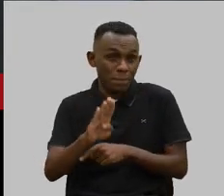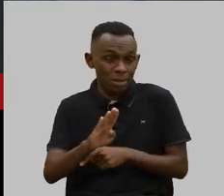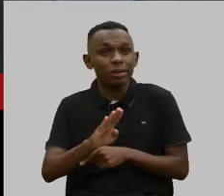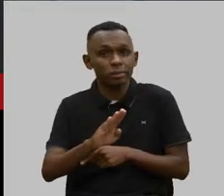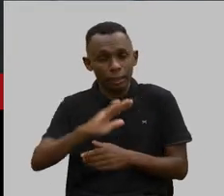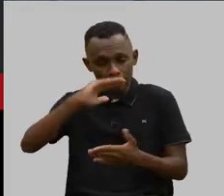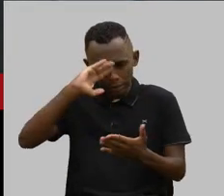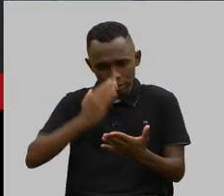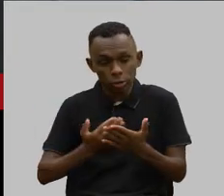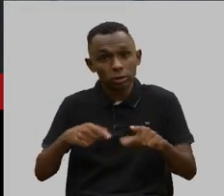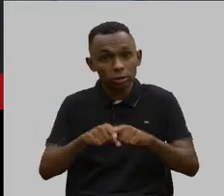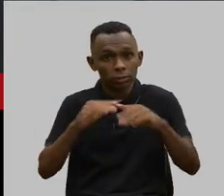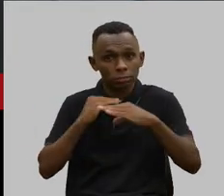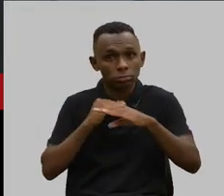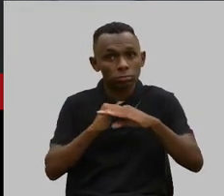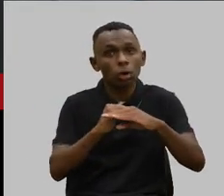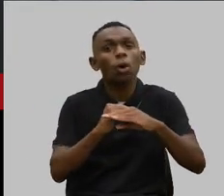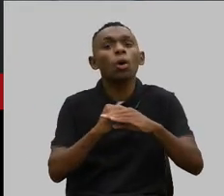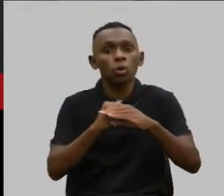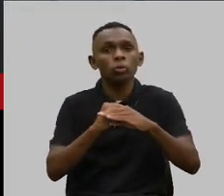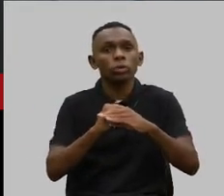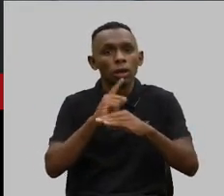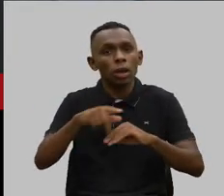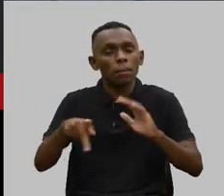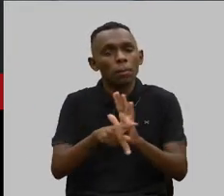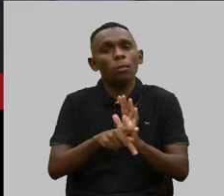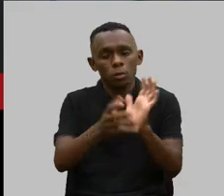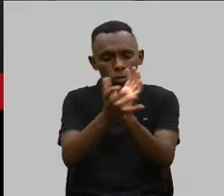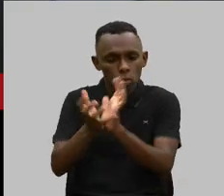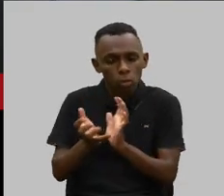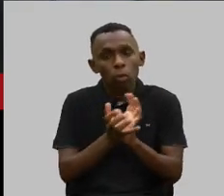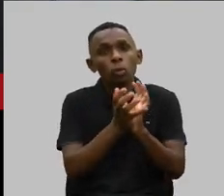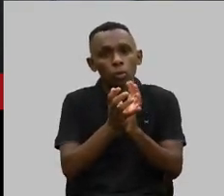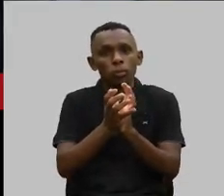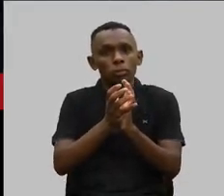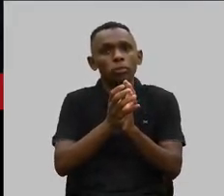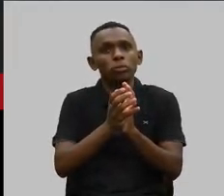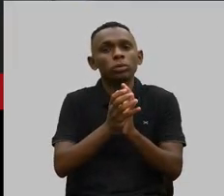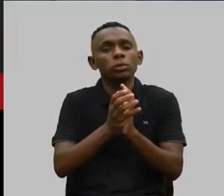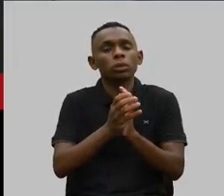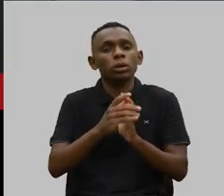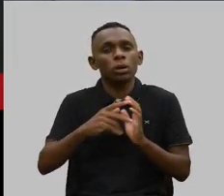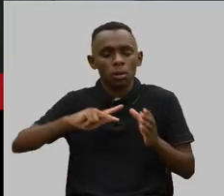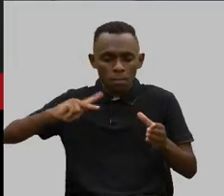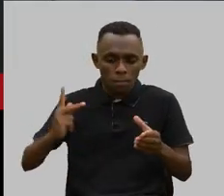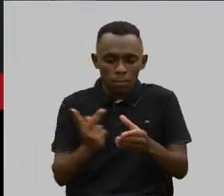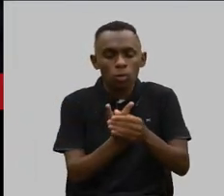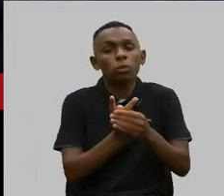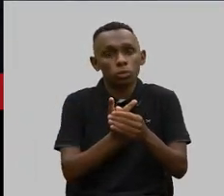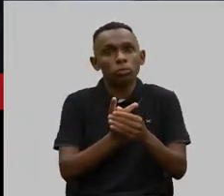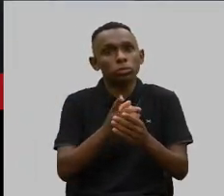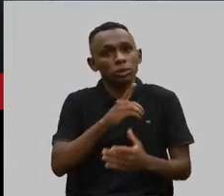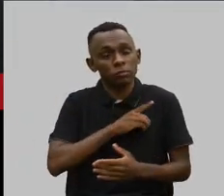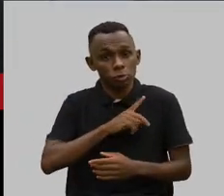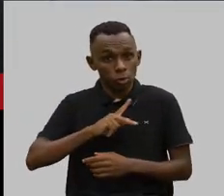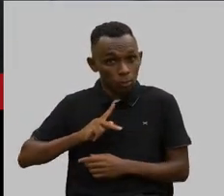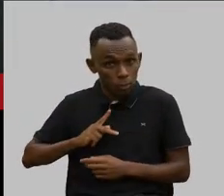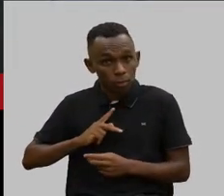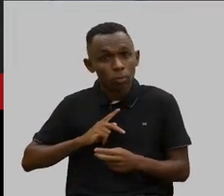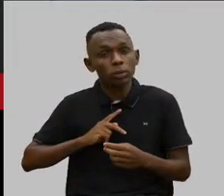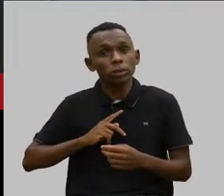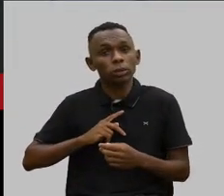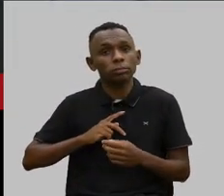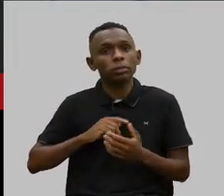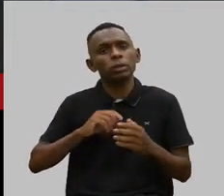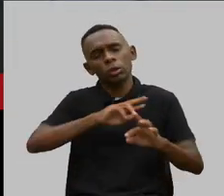é a opinião de todos os órgãos que compõem o Sistema Nacional de Defesa do Consumidor, que são os PROCONS, as Defensorias Públicas, as Promotorias de